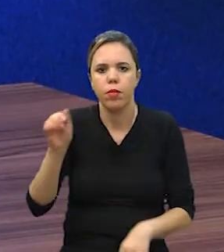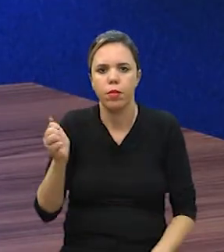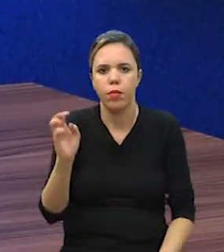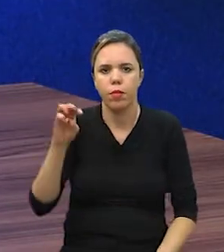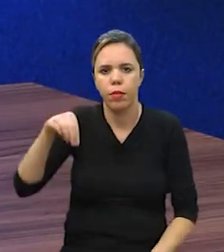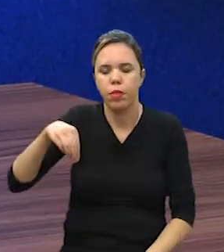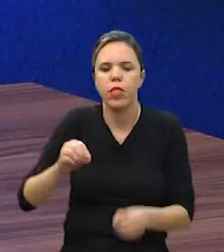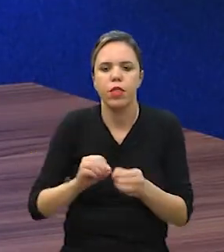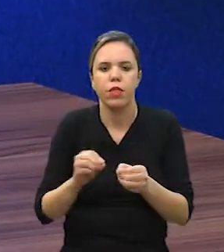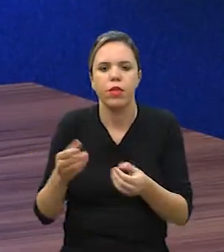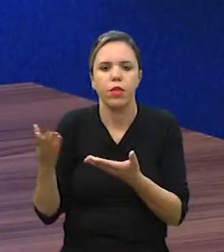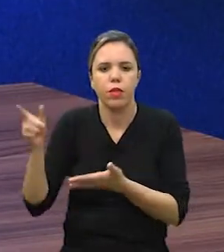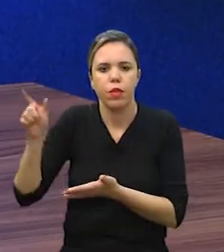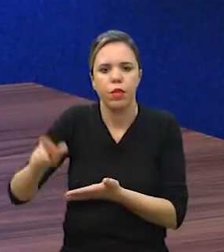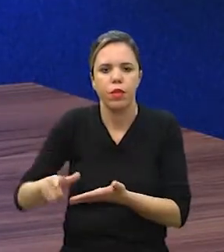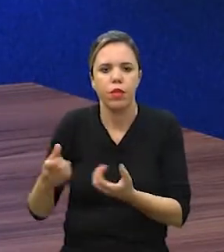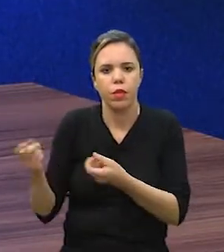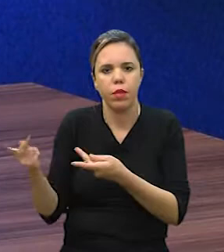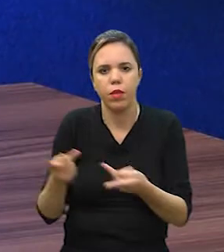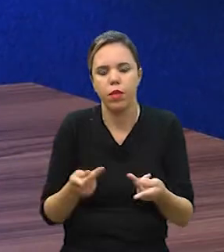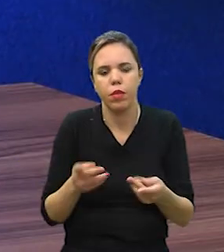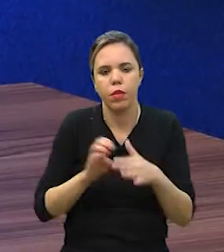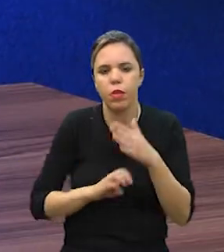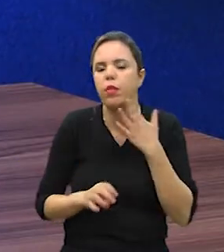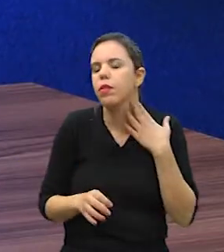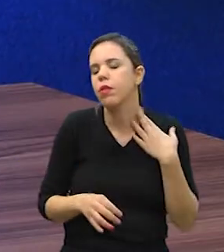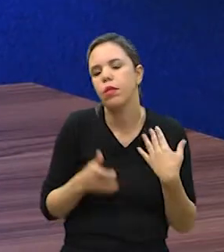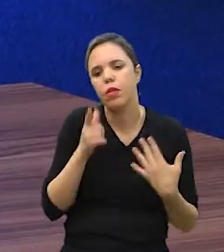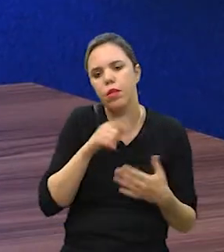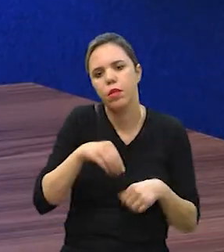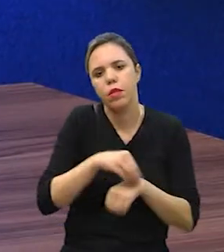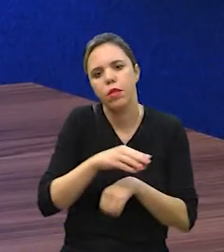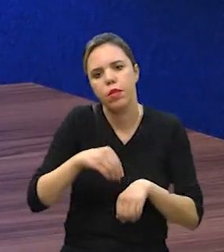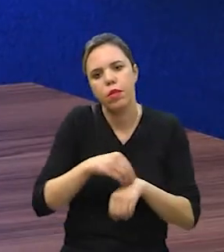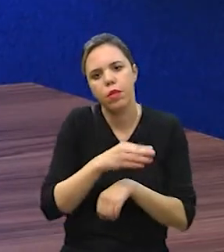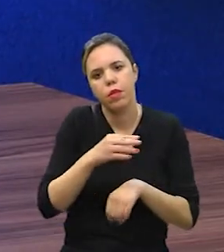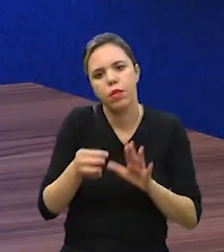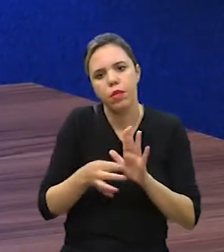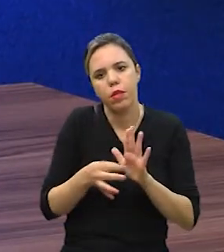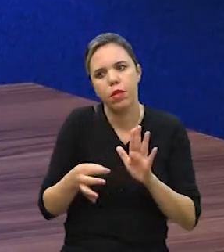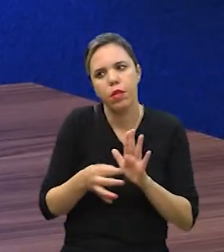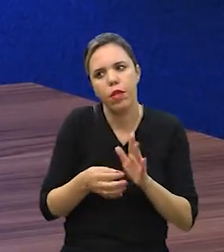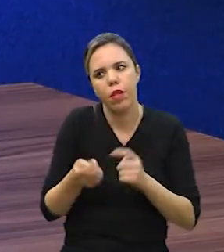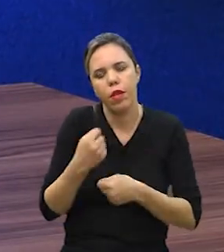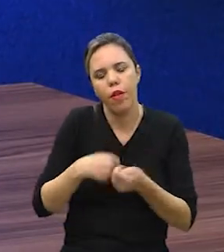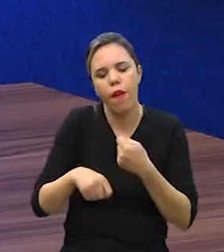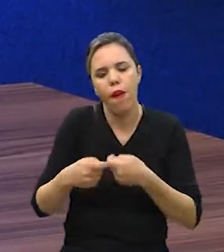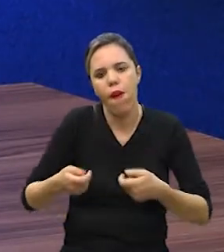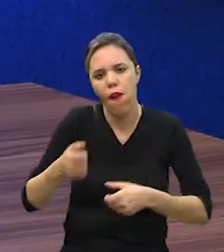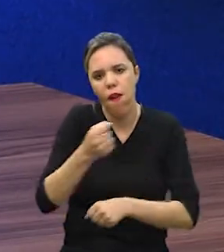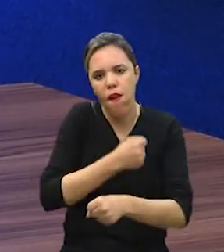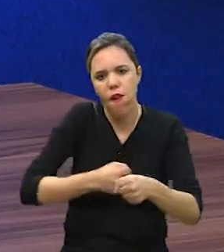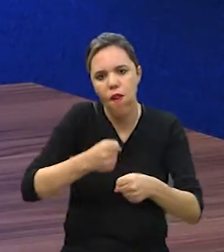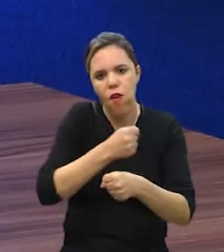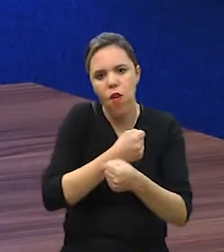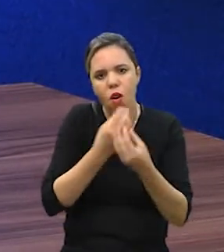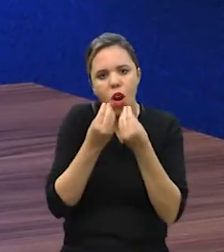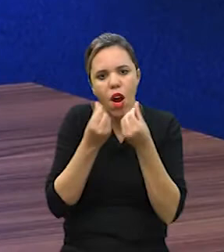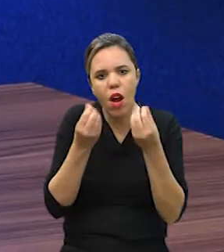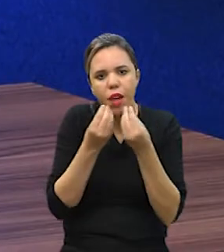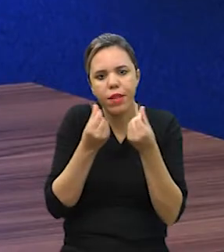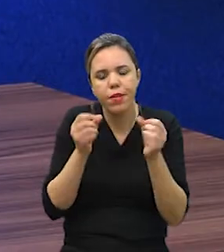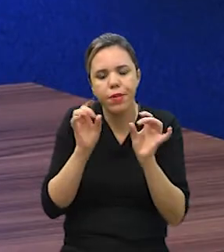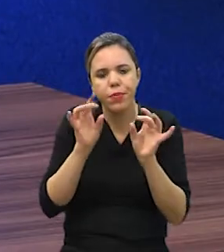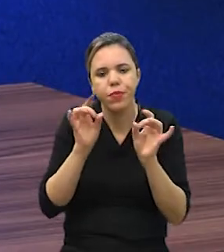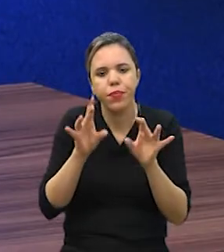Jacquin, como foi para ele? Como foi esse convite da empresa para ele trazer toda essa questão da gastronomia